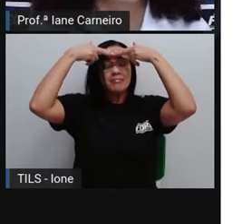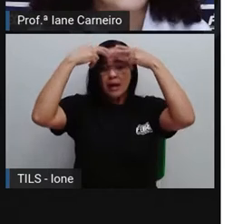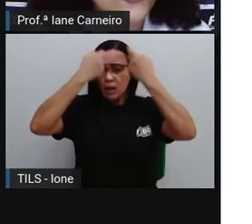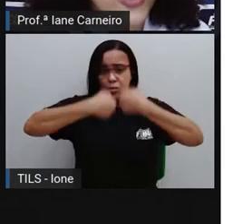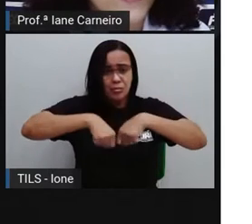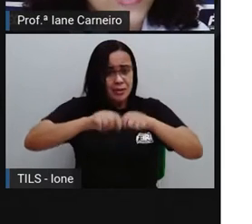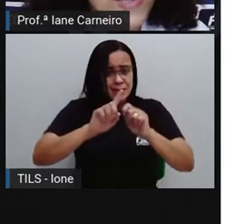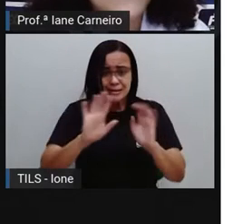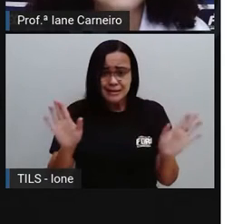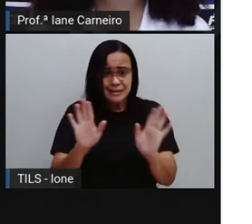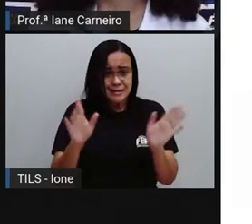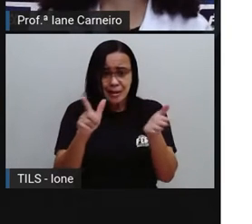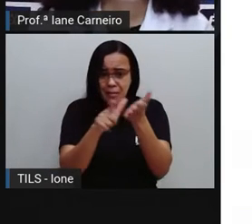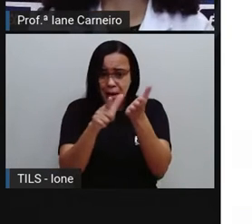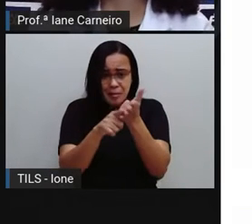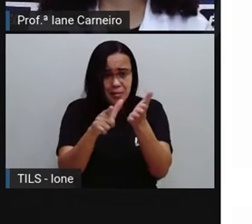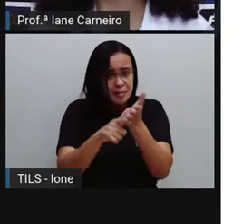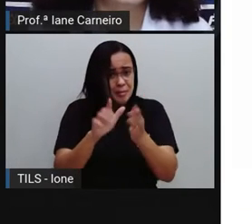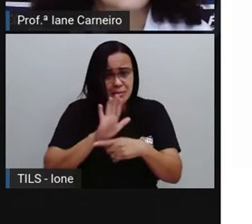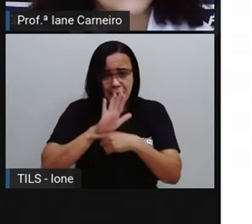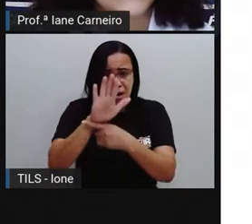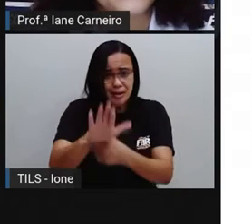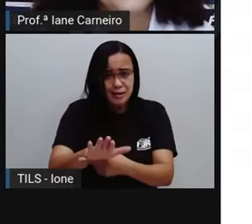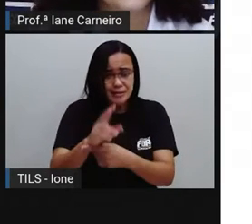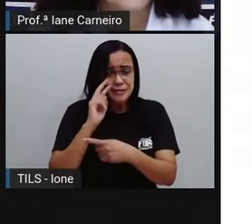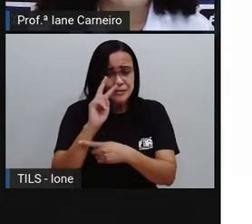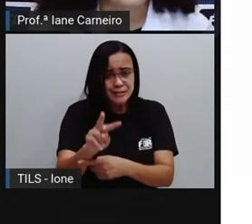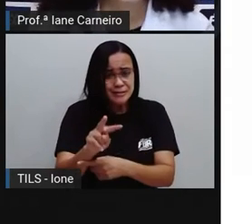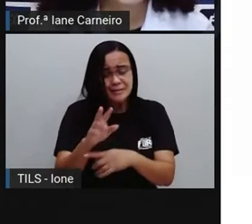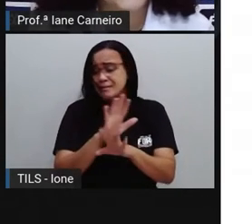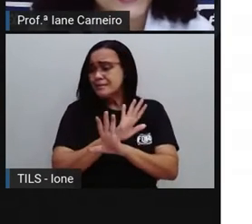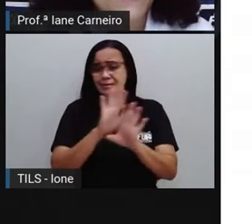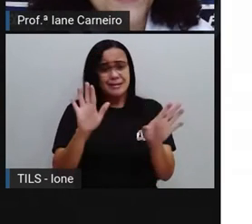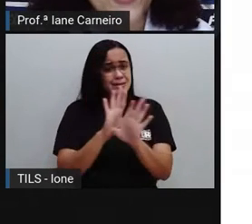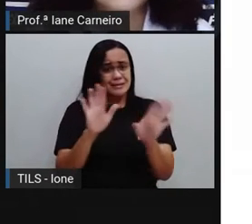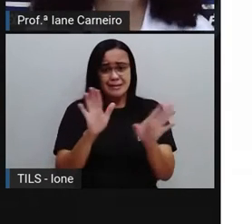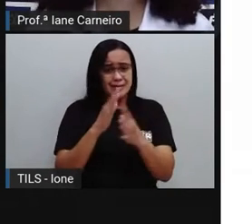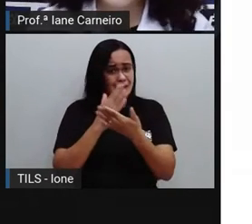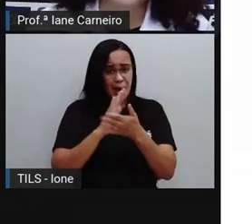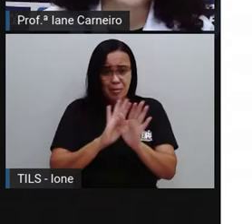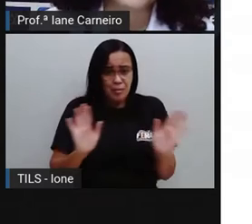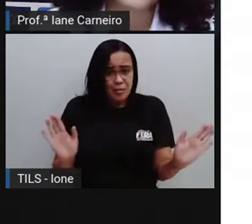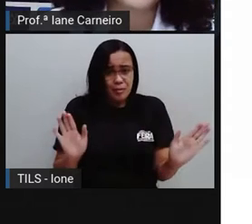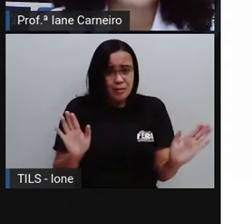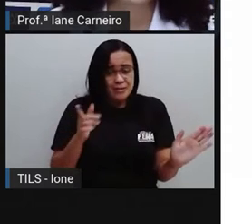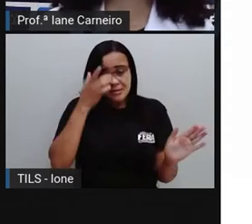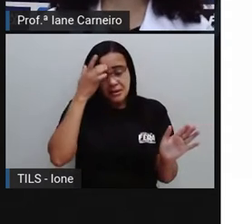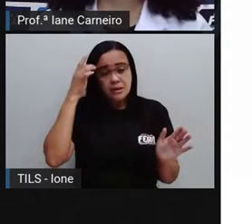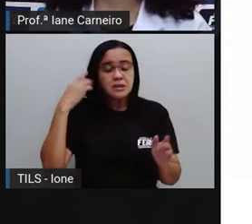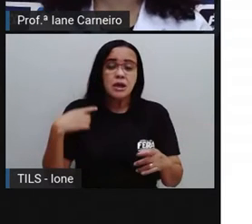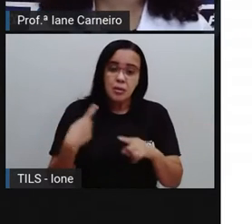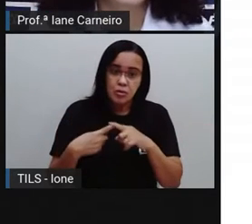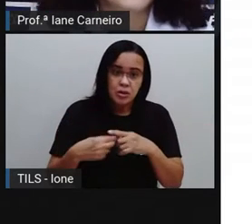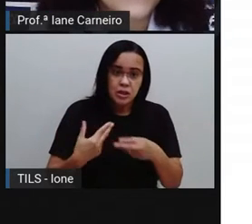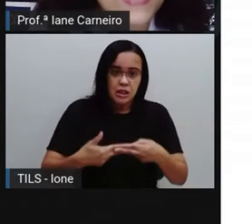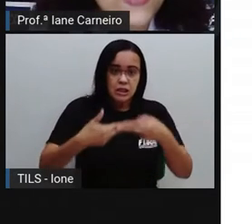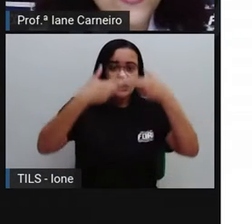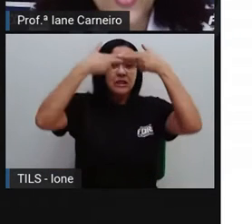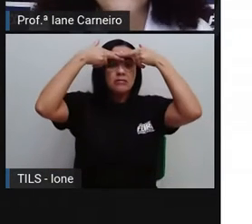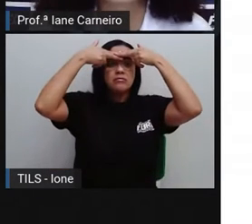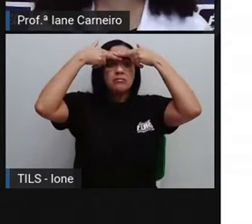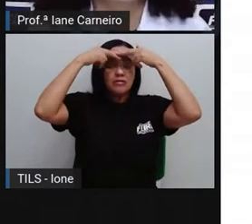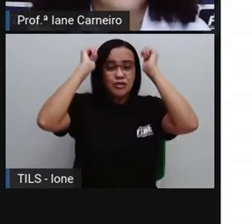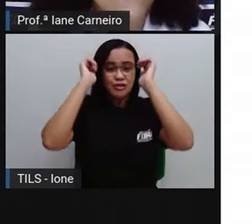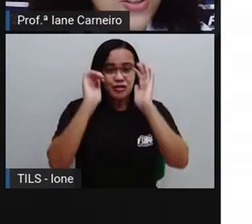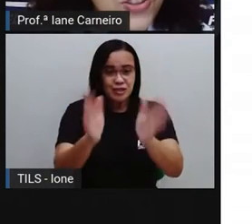mais de ficha, né? Então é isso que é, essa dica da PRO serve pra isso, pra vocês irem aprendendo